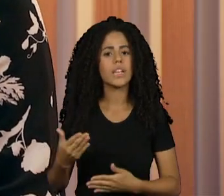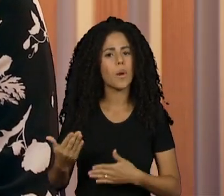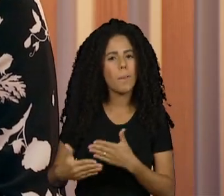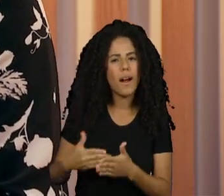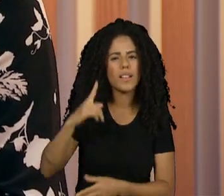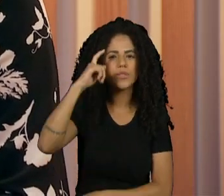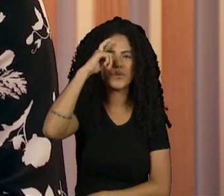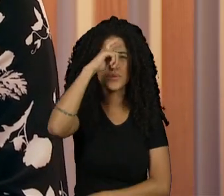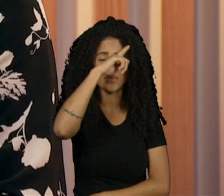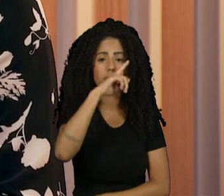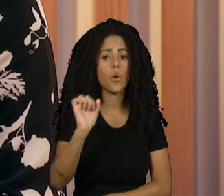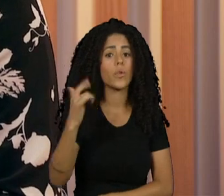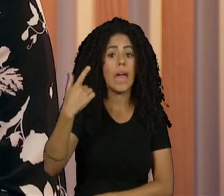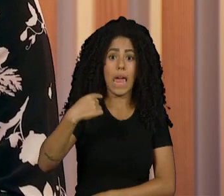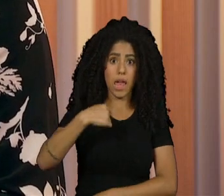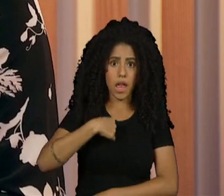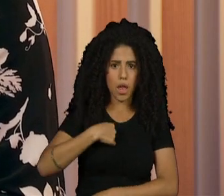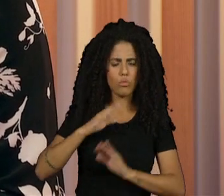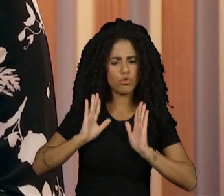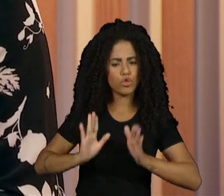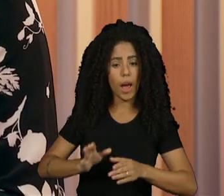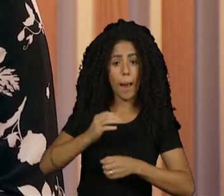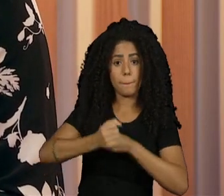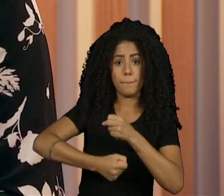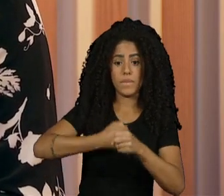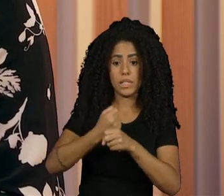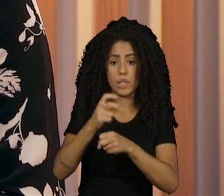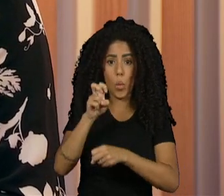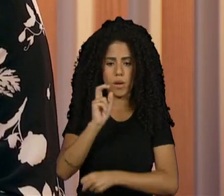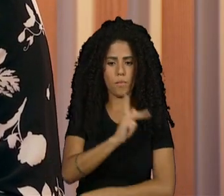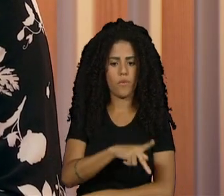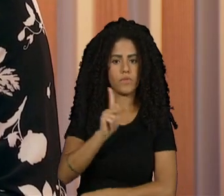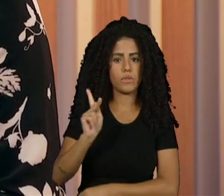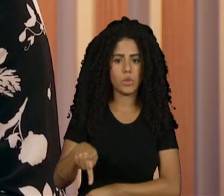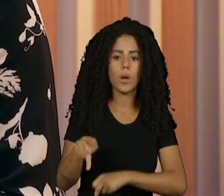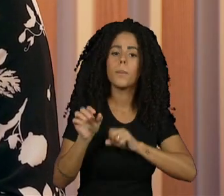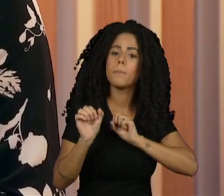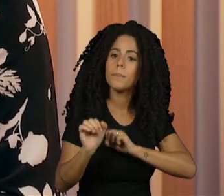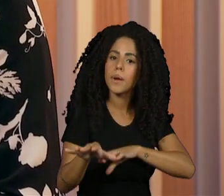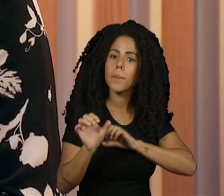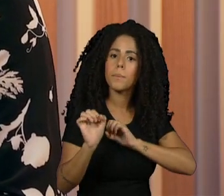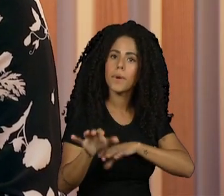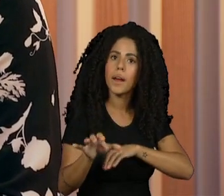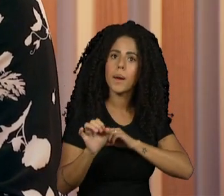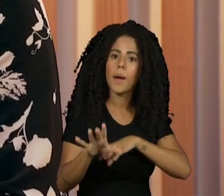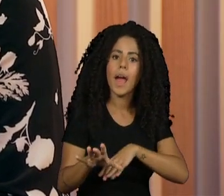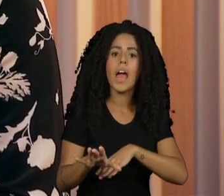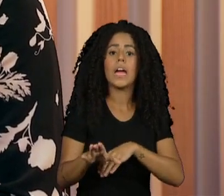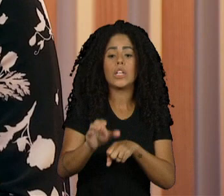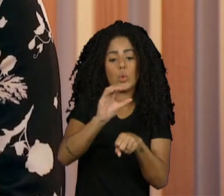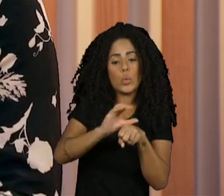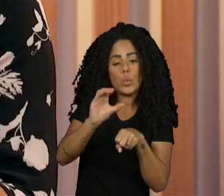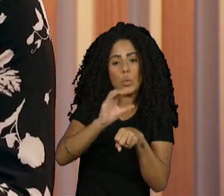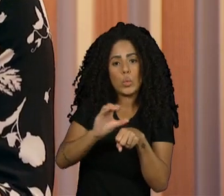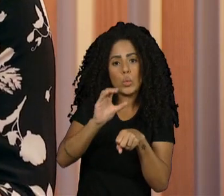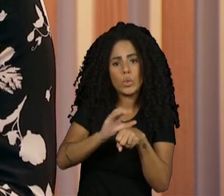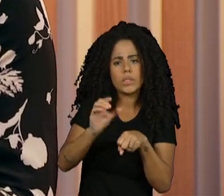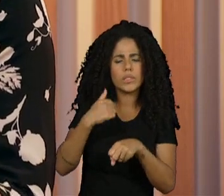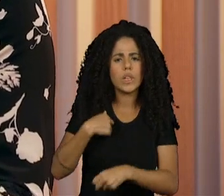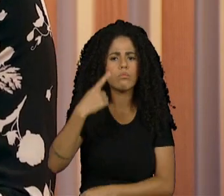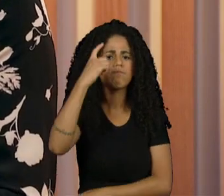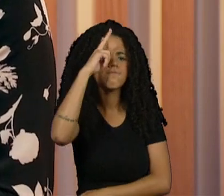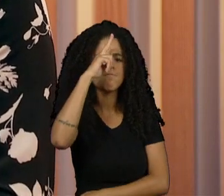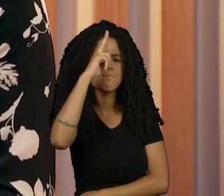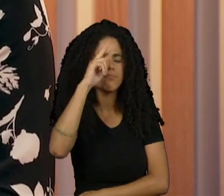complicado. Eu dou aula há cinco anos, sou professora de um cursinho há cinco anos. Eu lembro muito, nitidamente,